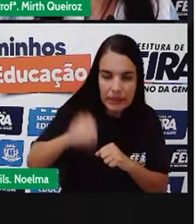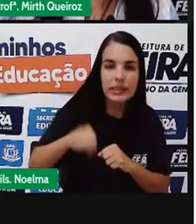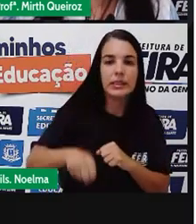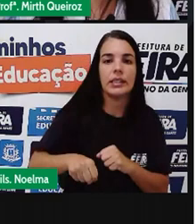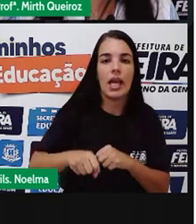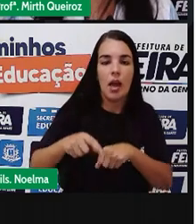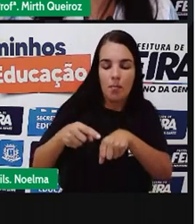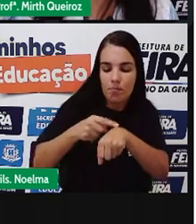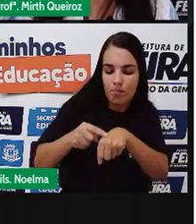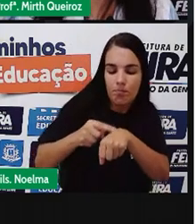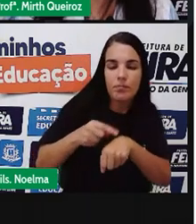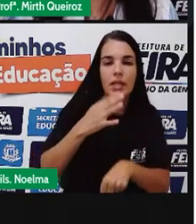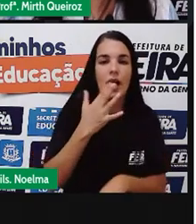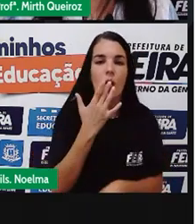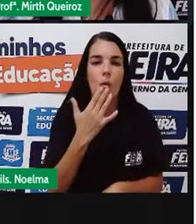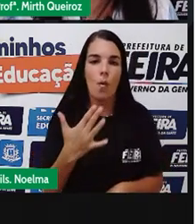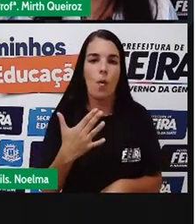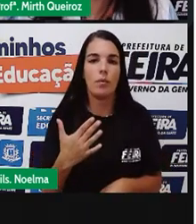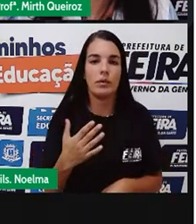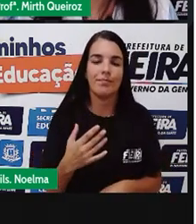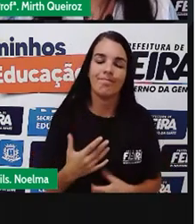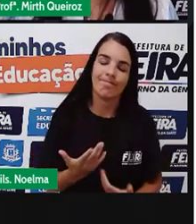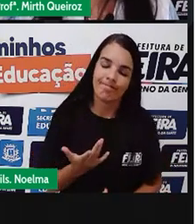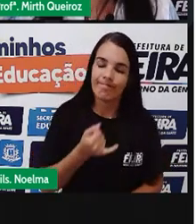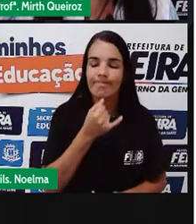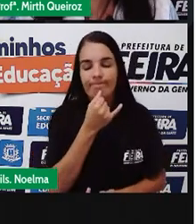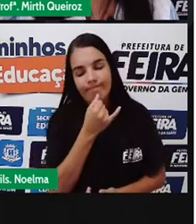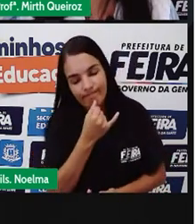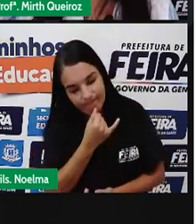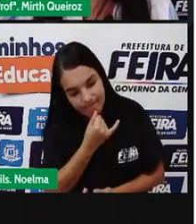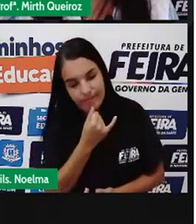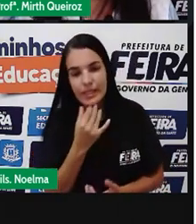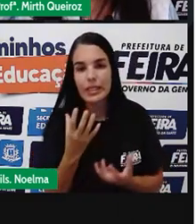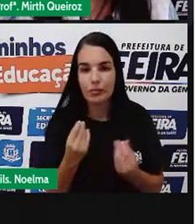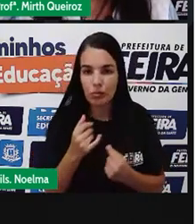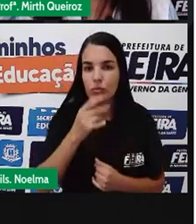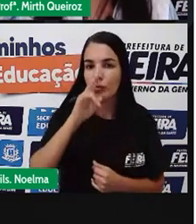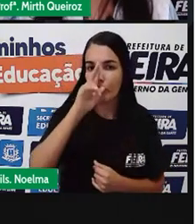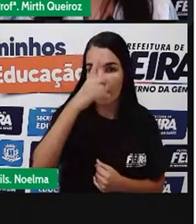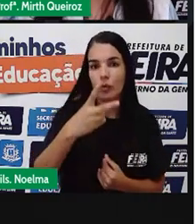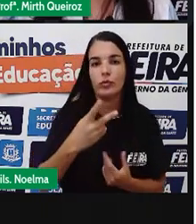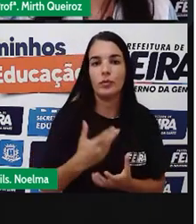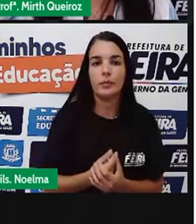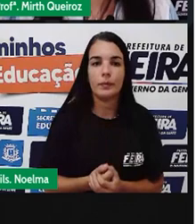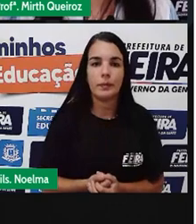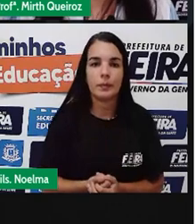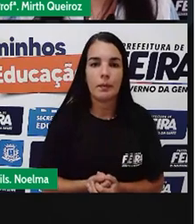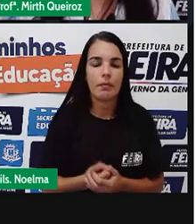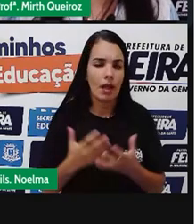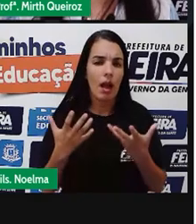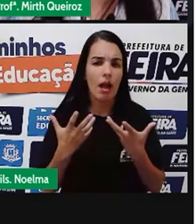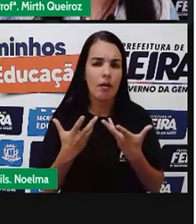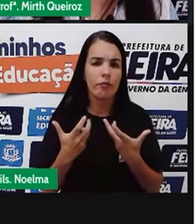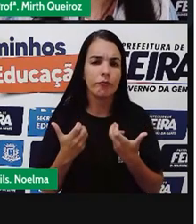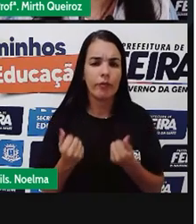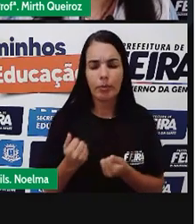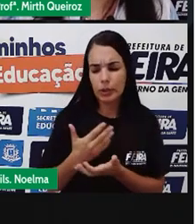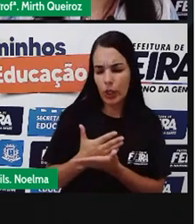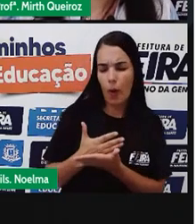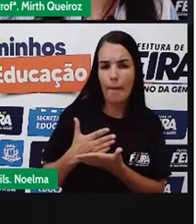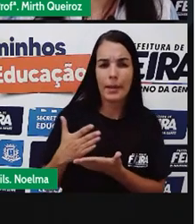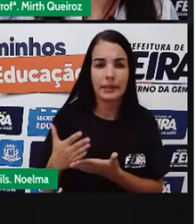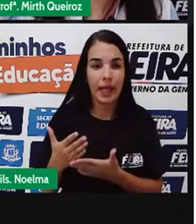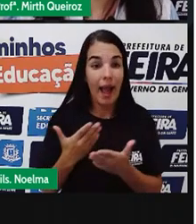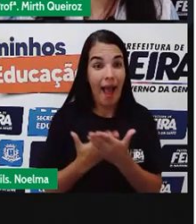racismo no Brasil. Infelizmente, muito forte, certo? E, pra gente